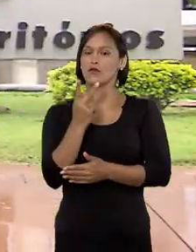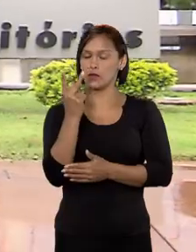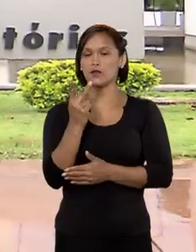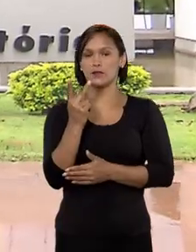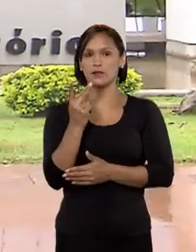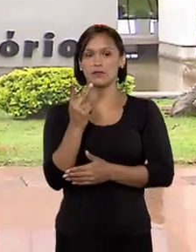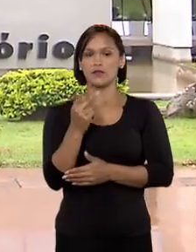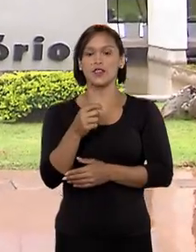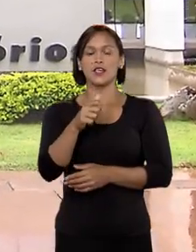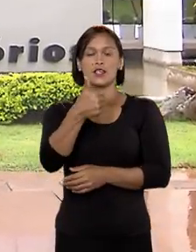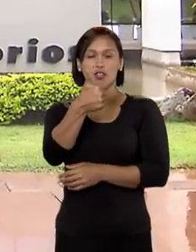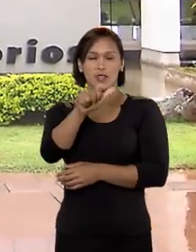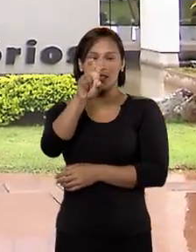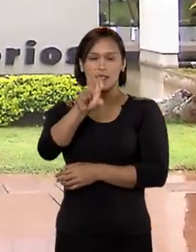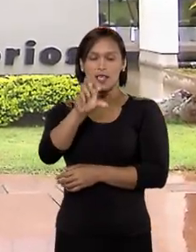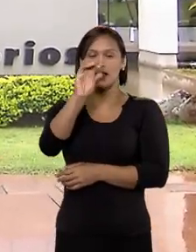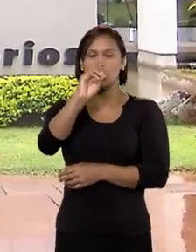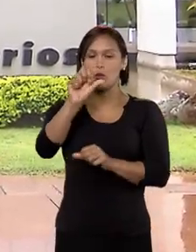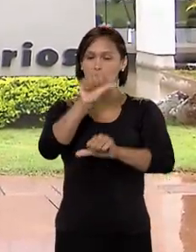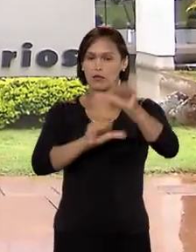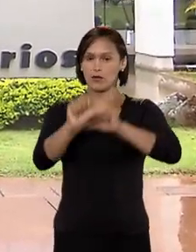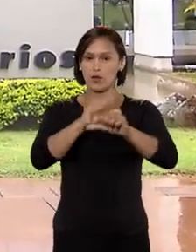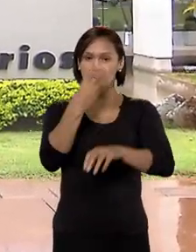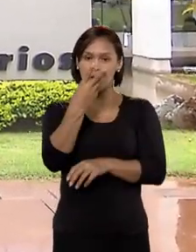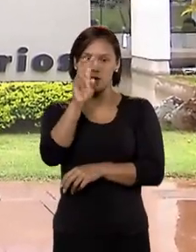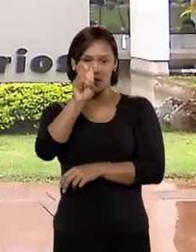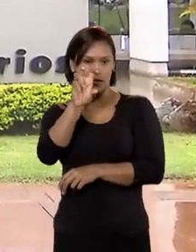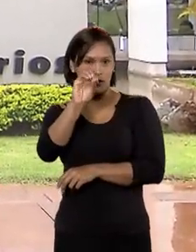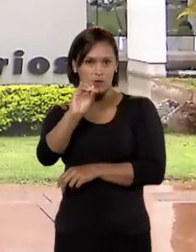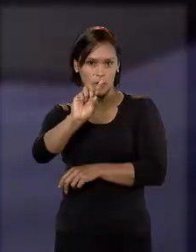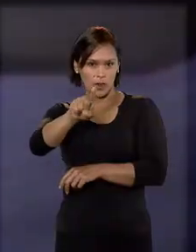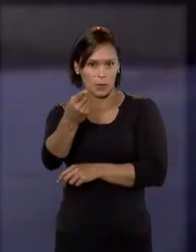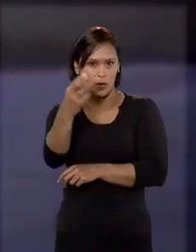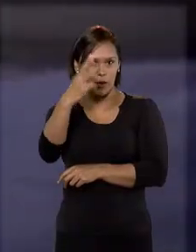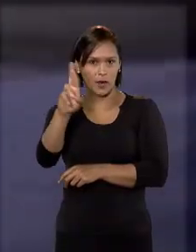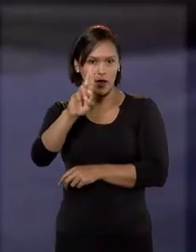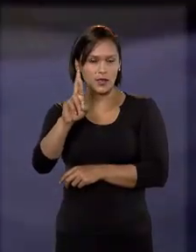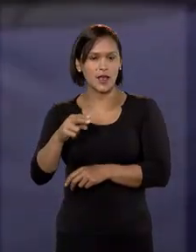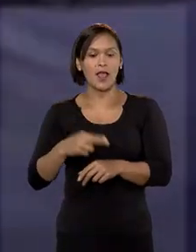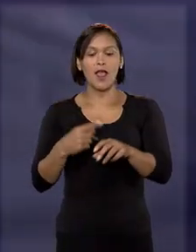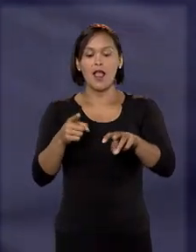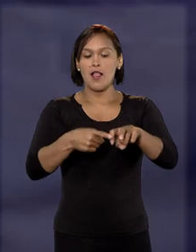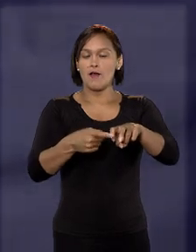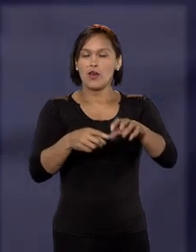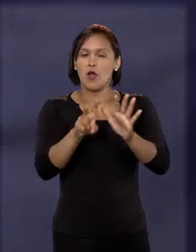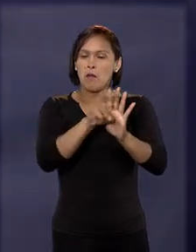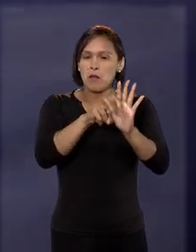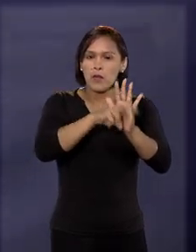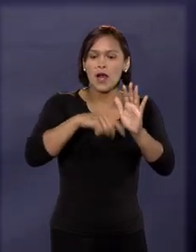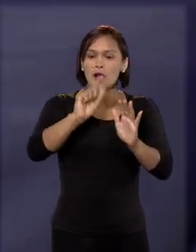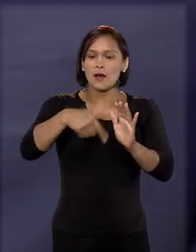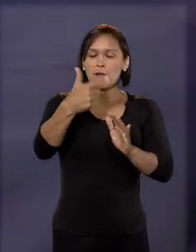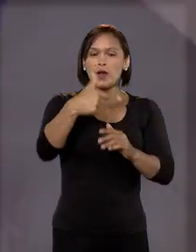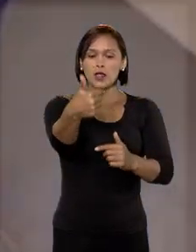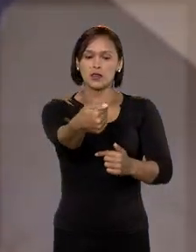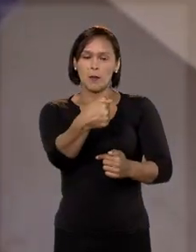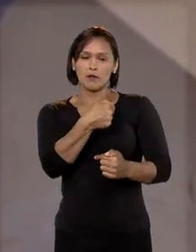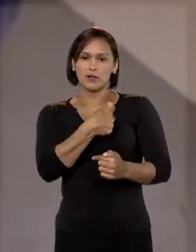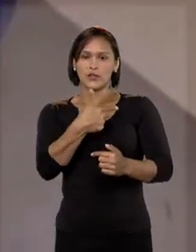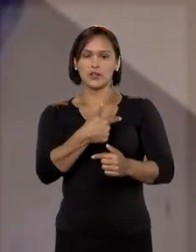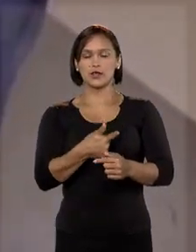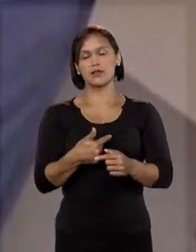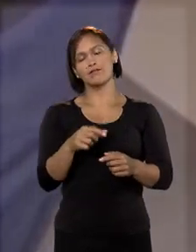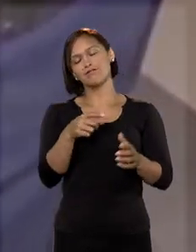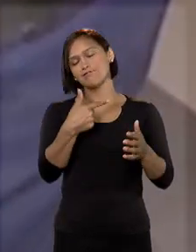estéticos de R 150 mil para R 450 mil. O vigilante ficou paraplégico após ser atingido por um tiro